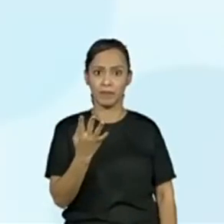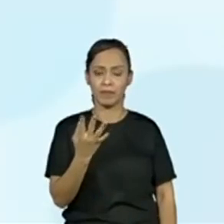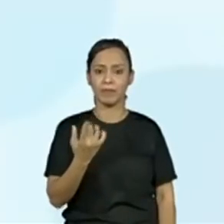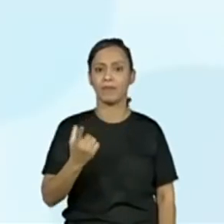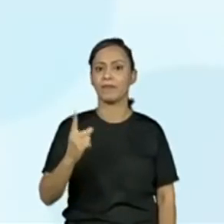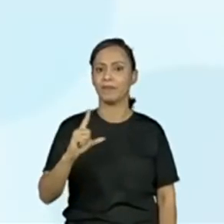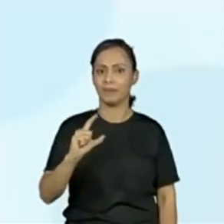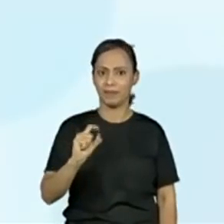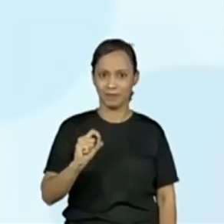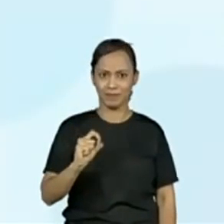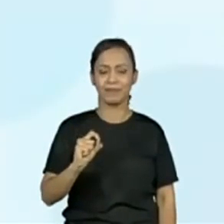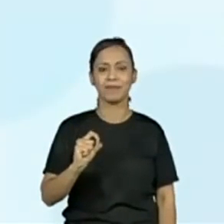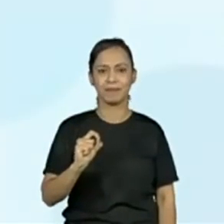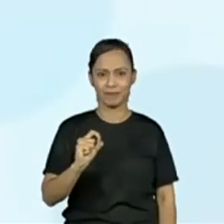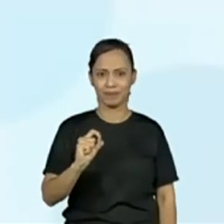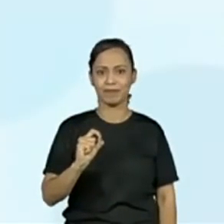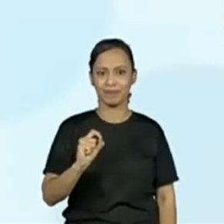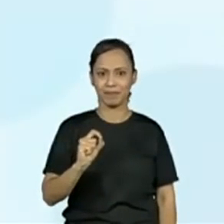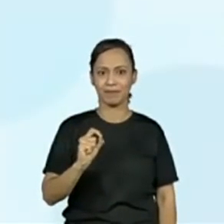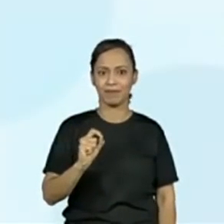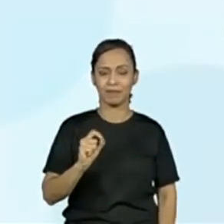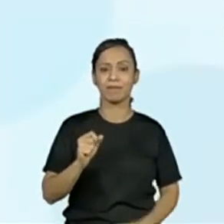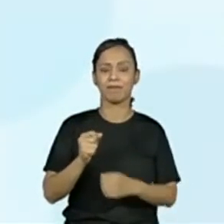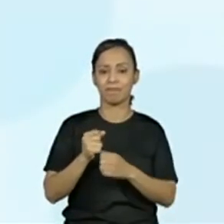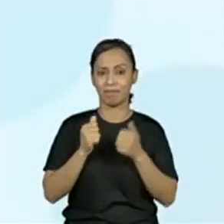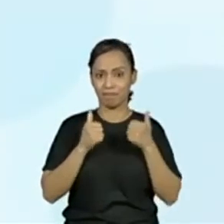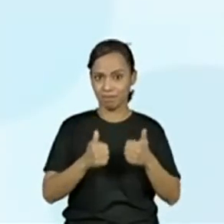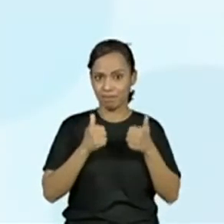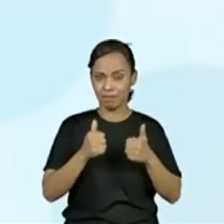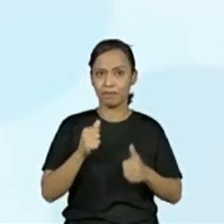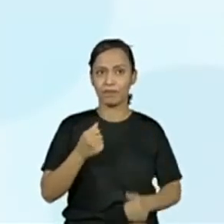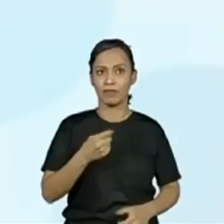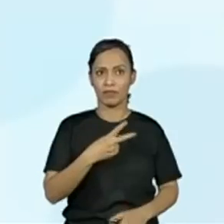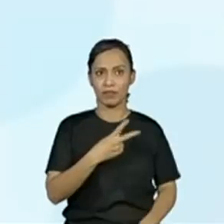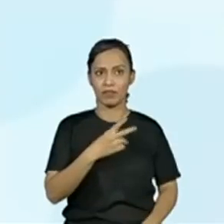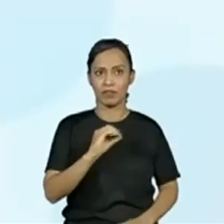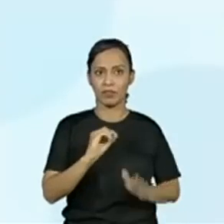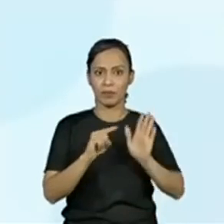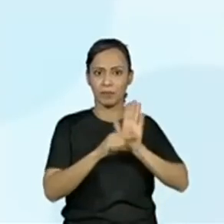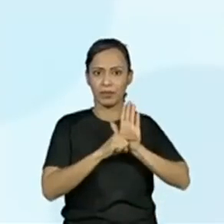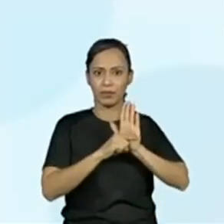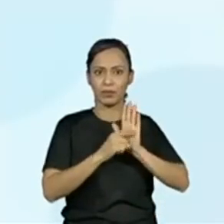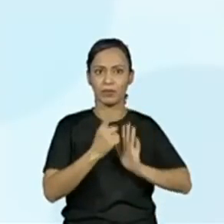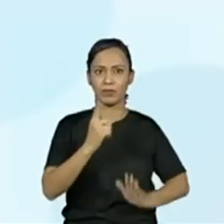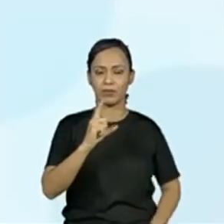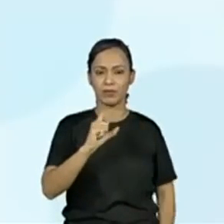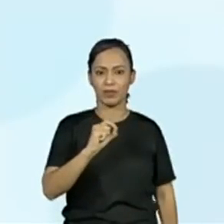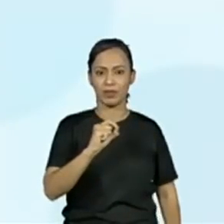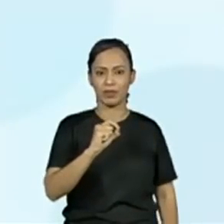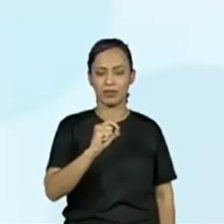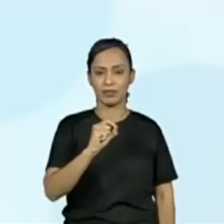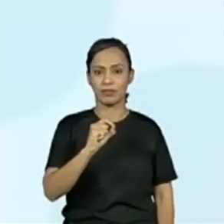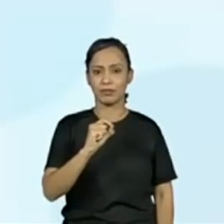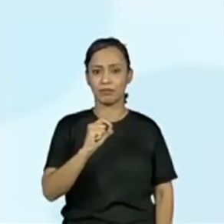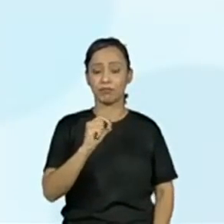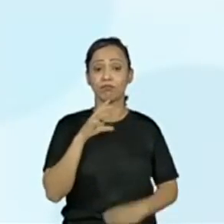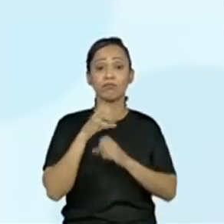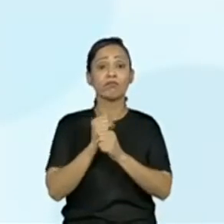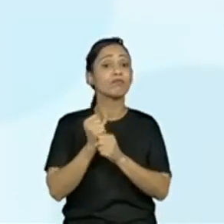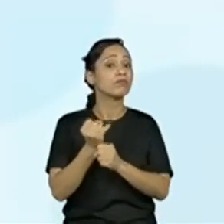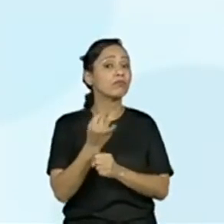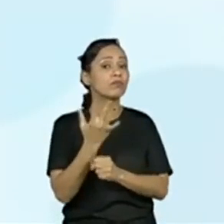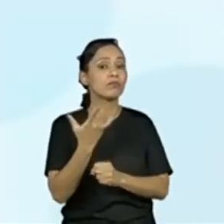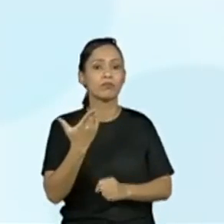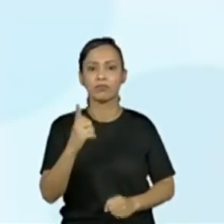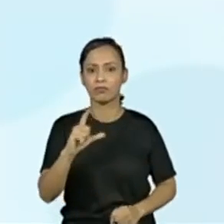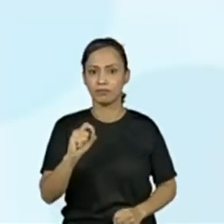não é? Isso mesmo. Pedro Henrique, olha. São 20 menos 10, tá bom? Então eu tiro uma dezena de duas. Fico apenas com uma.